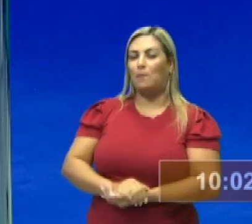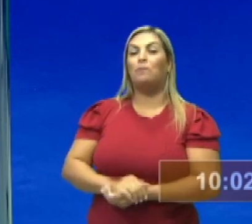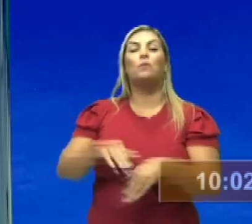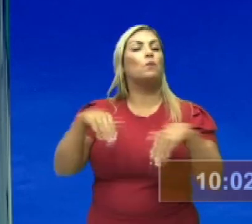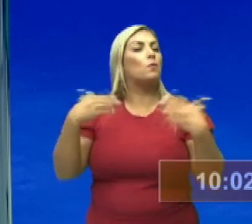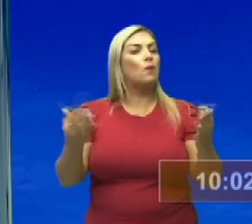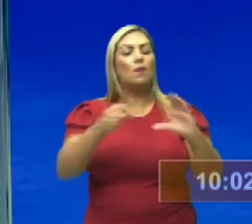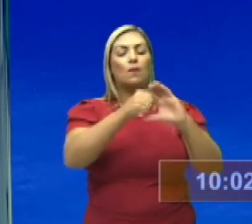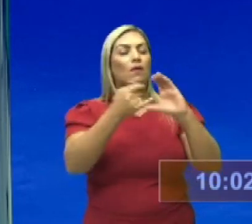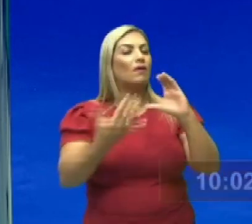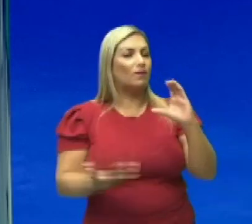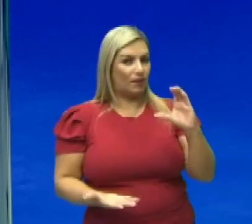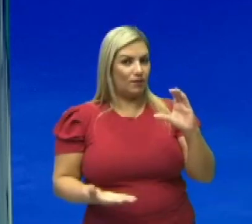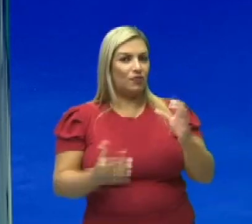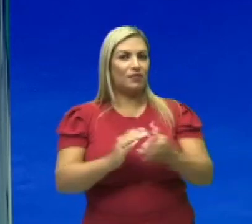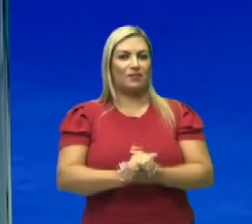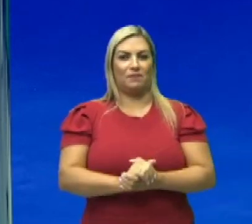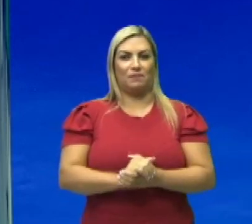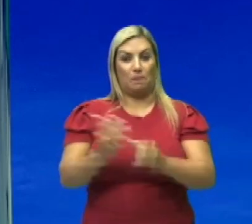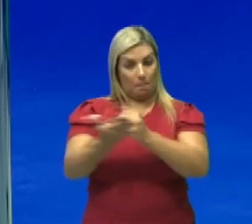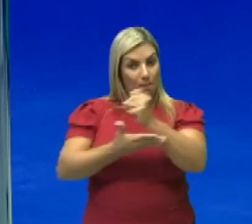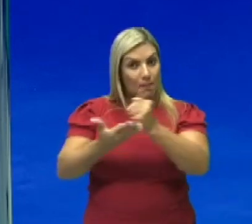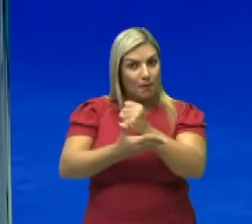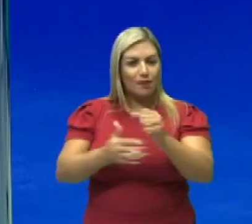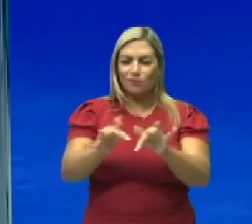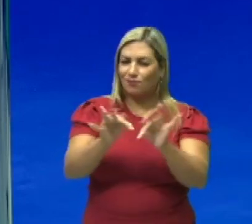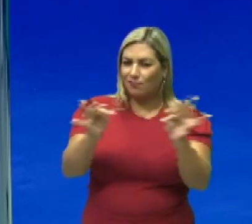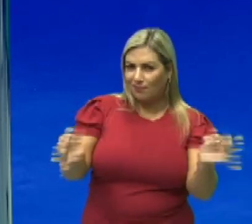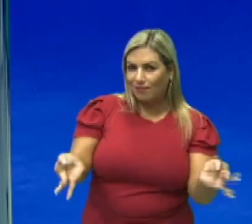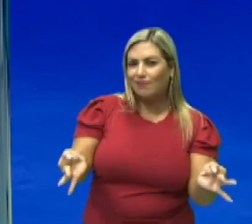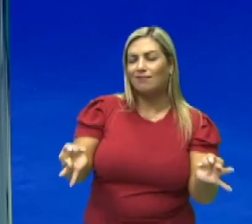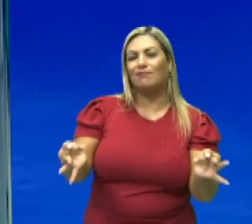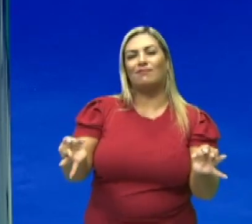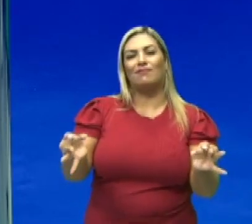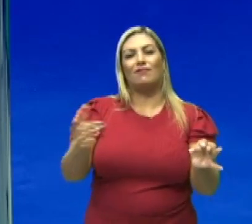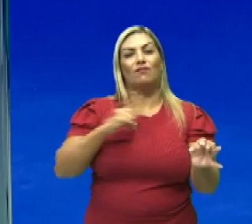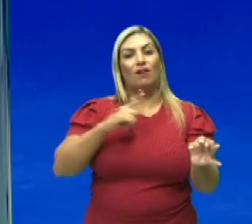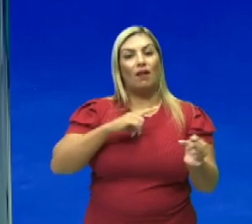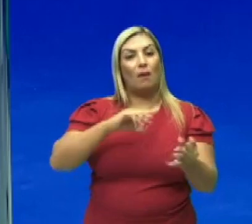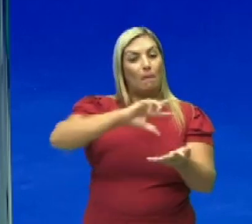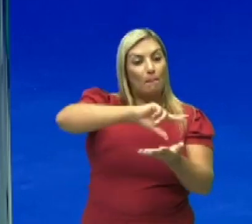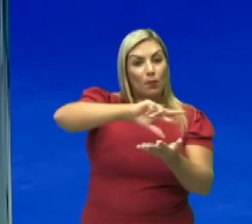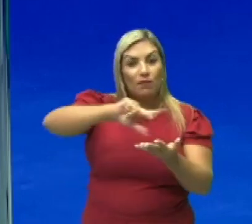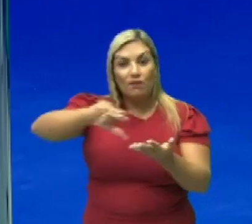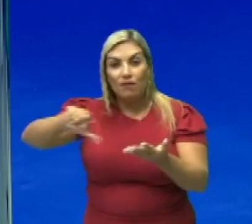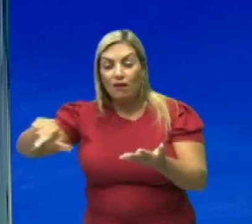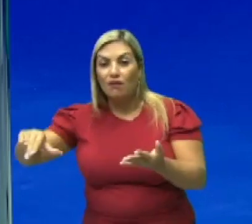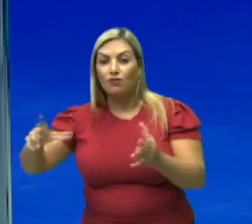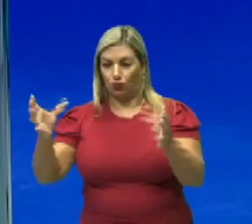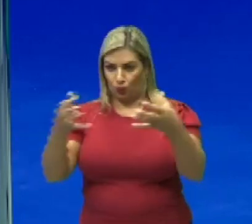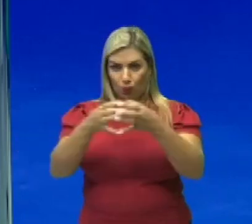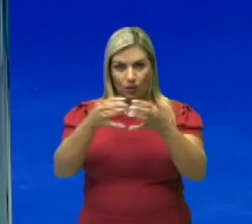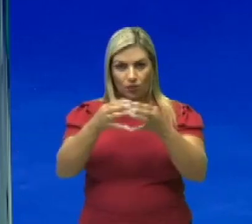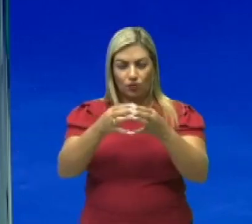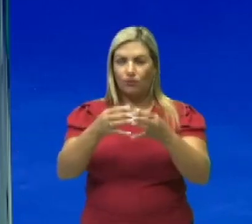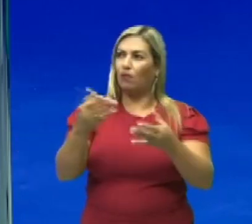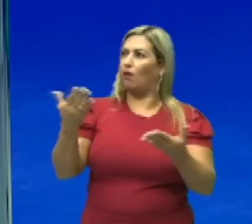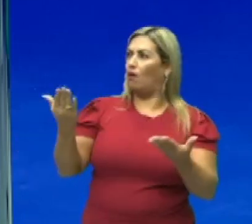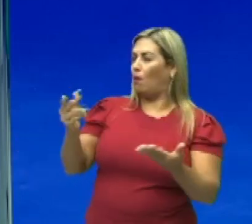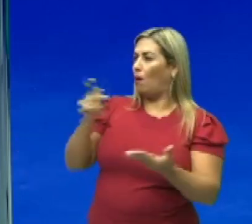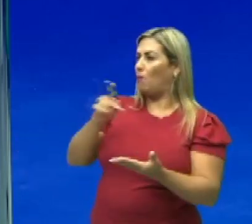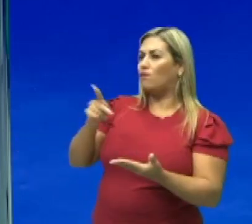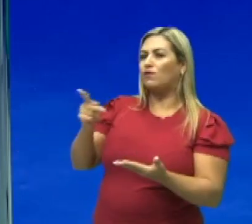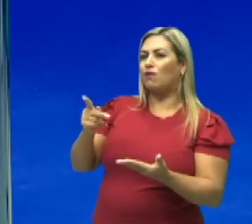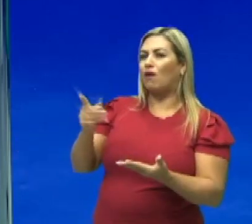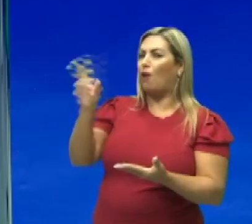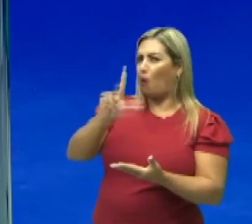Quais são as características? Vou falar o básico, é muito simples. Quando a gente fala de modalidade coletiva, a primeira coisa que vem lá, professora, é